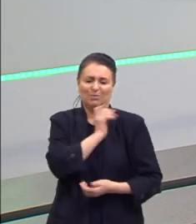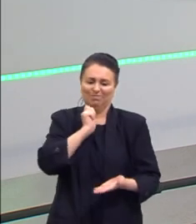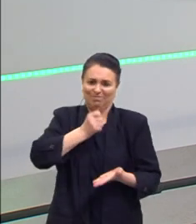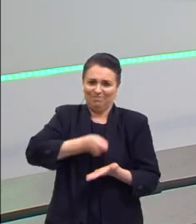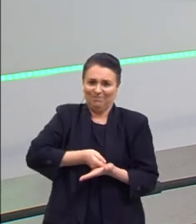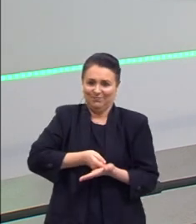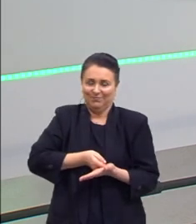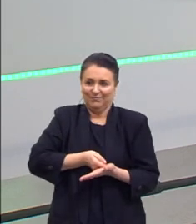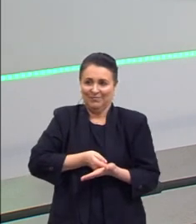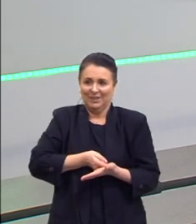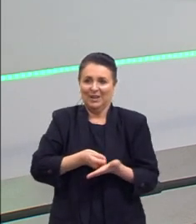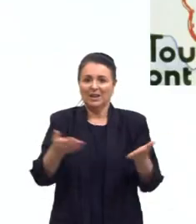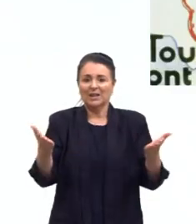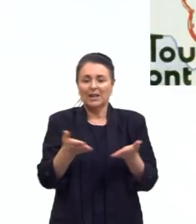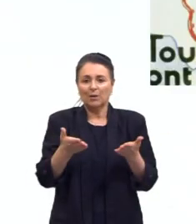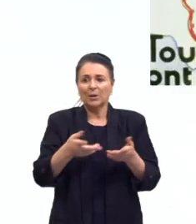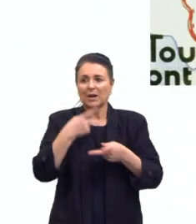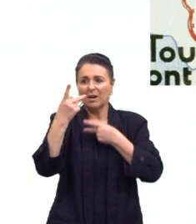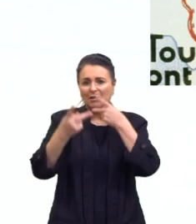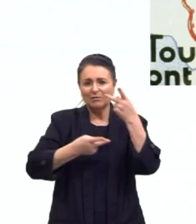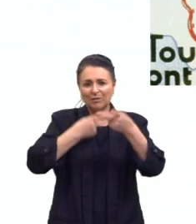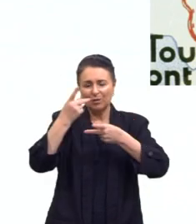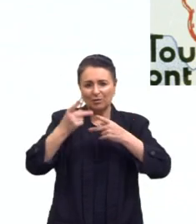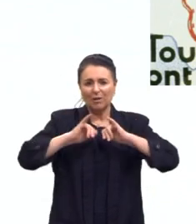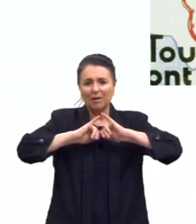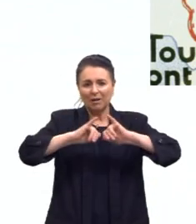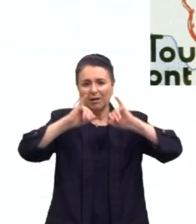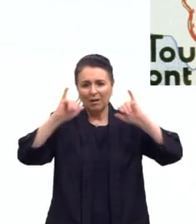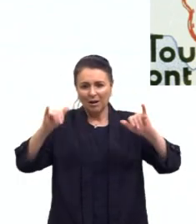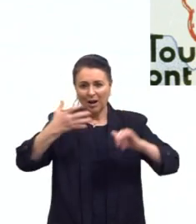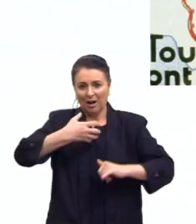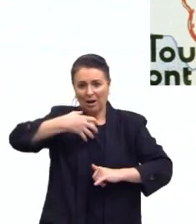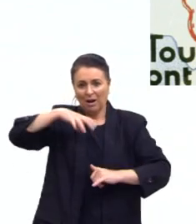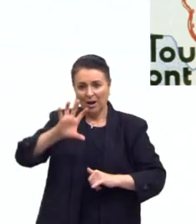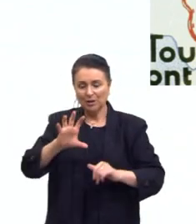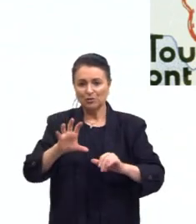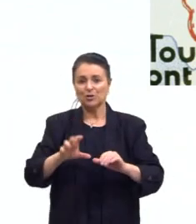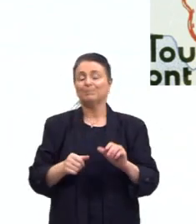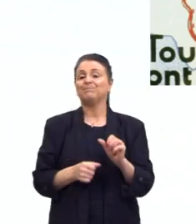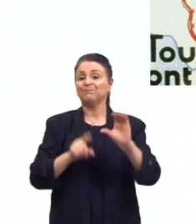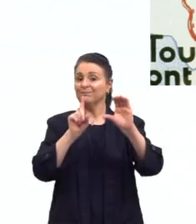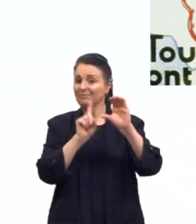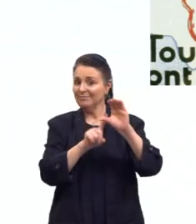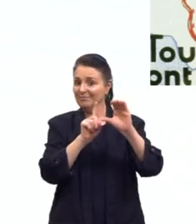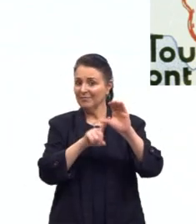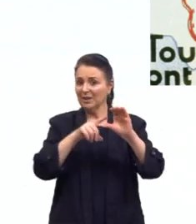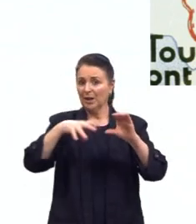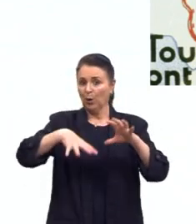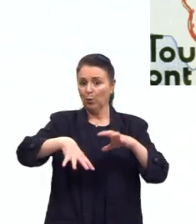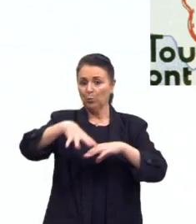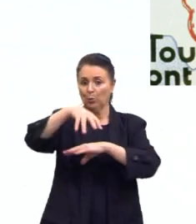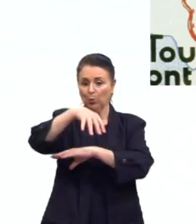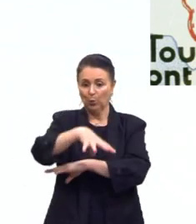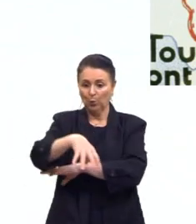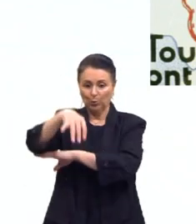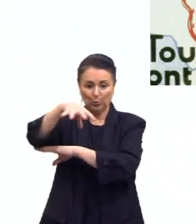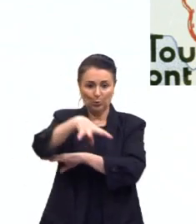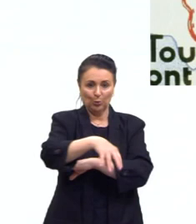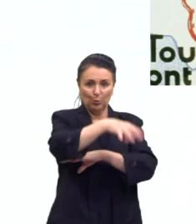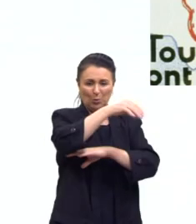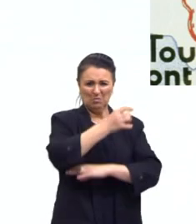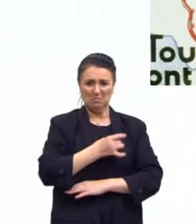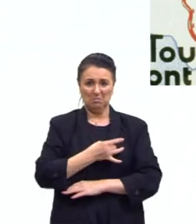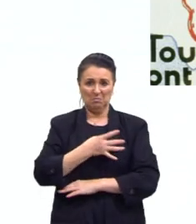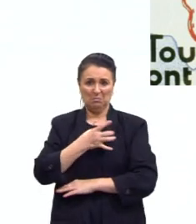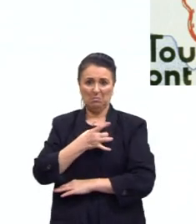E aqui a gente vai falar um pouquinho da propaganda anticomunista. A gente tem imagens de povos tomando o mundo, Europa, esse medo